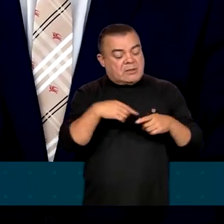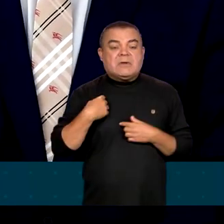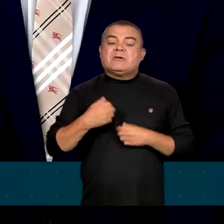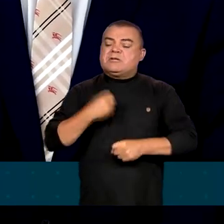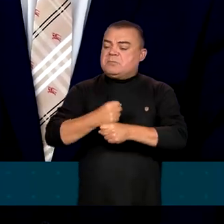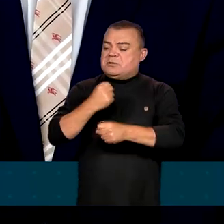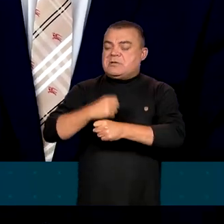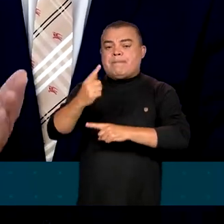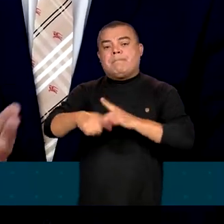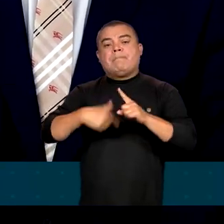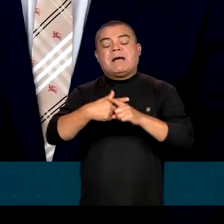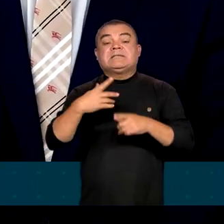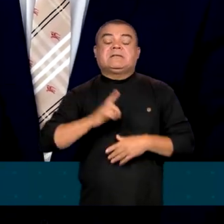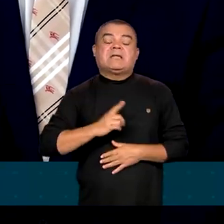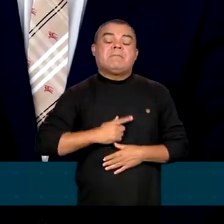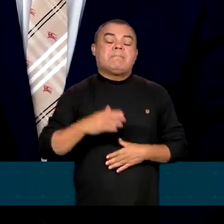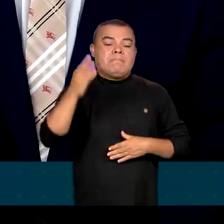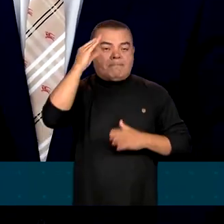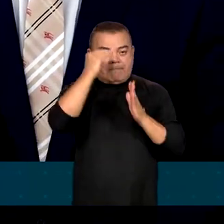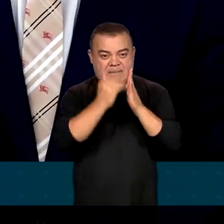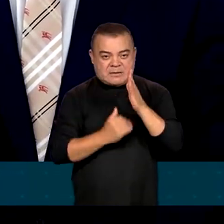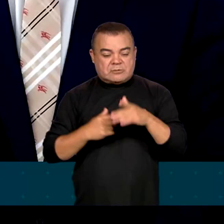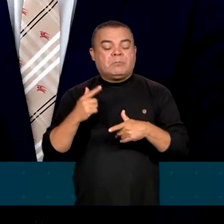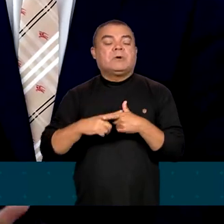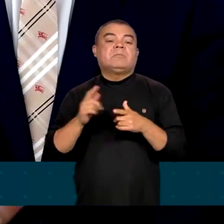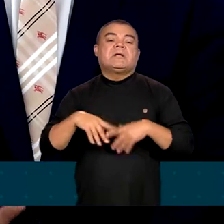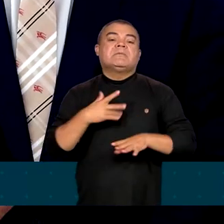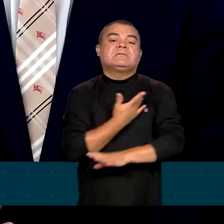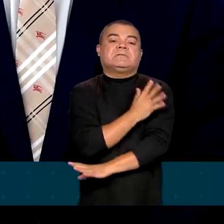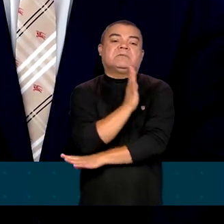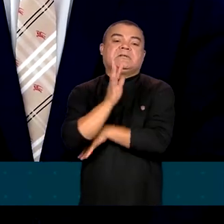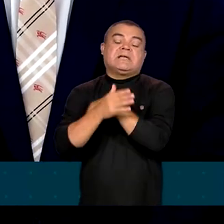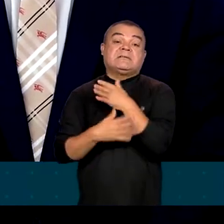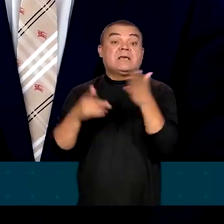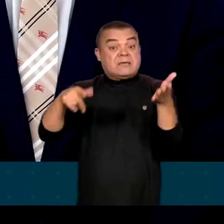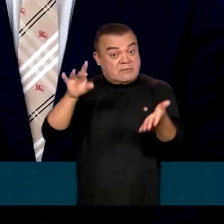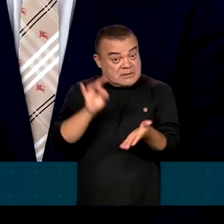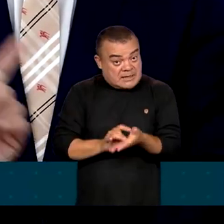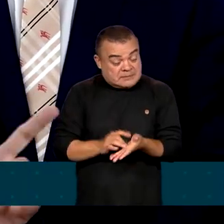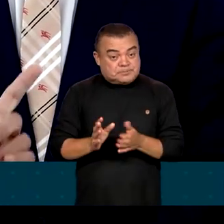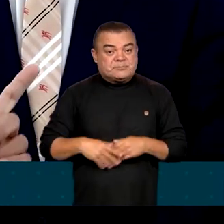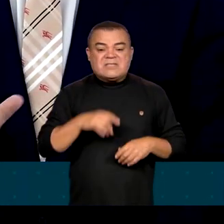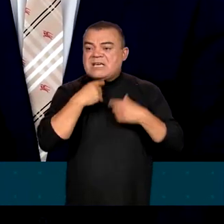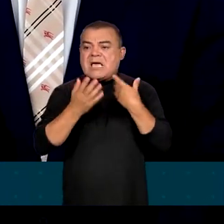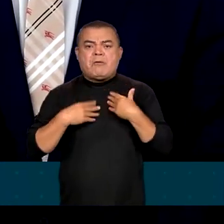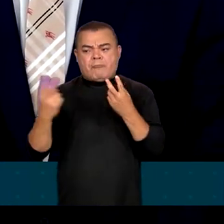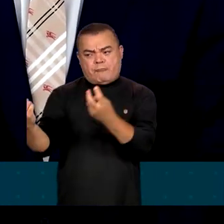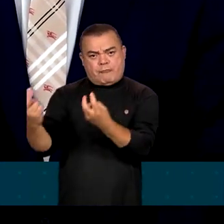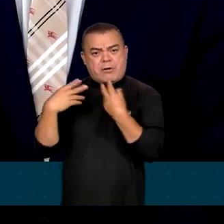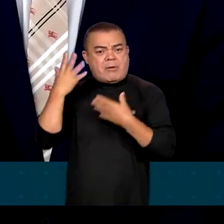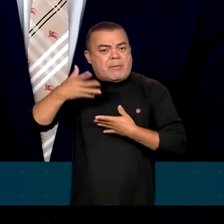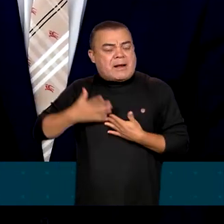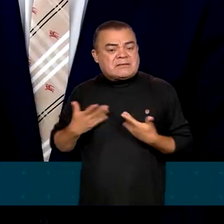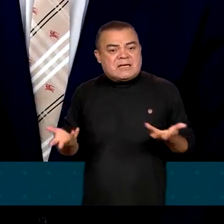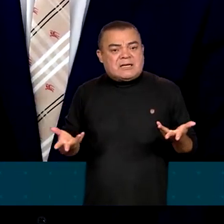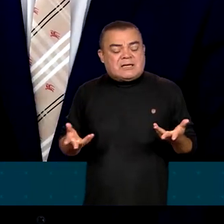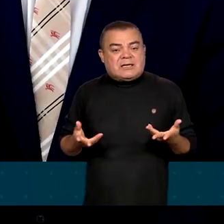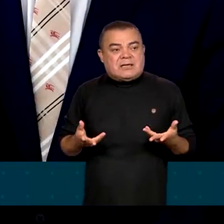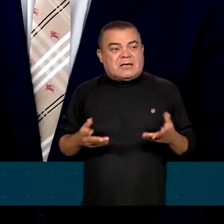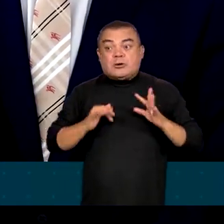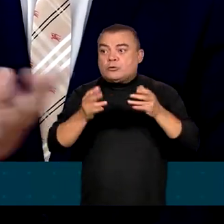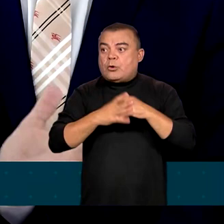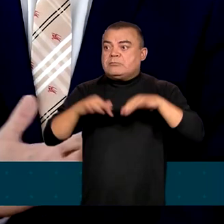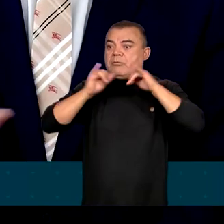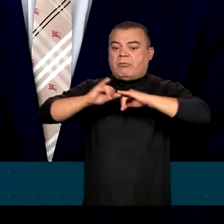e ter menos problemas ambientais. Foi isso. Isso é um fato. Agora, ninguém viu minha fala e todo mundo reproduziu.